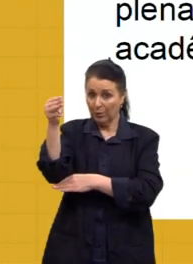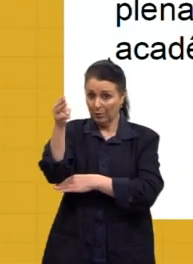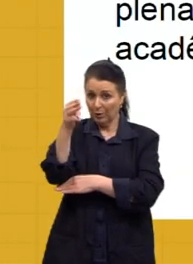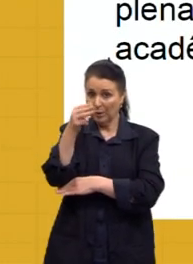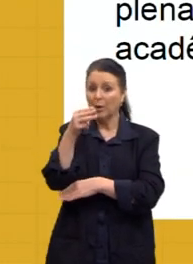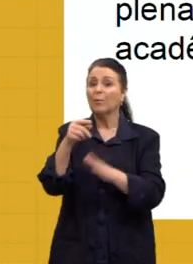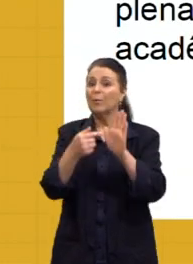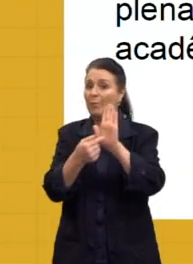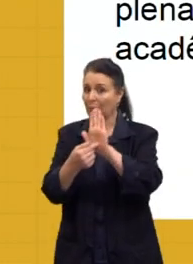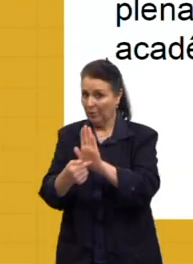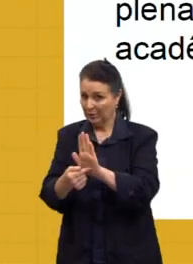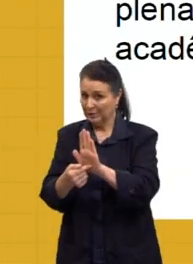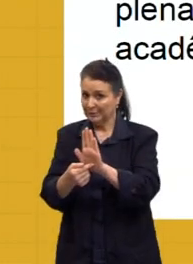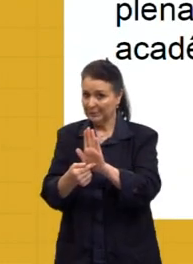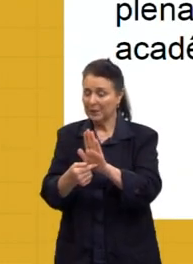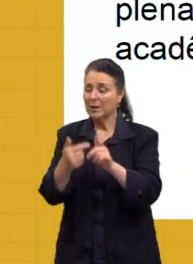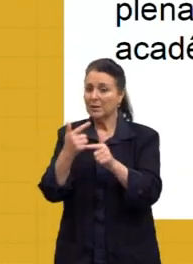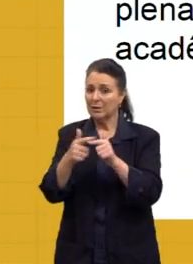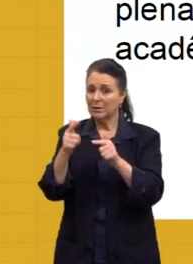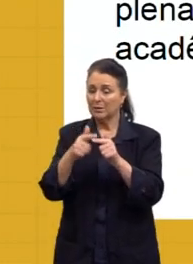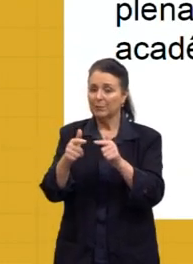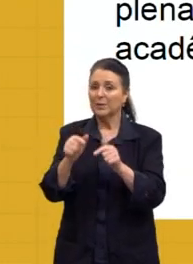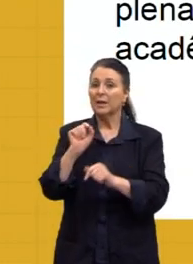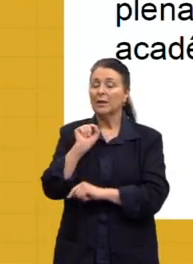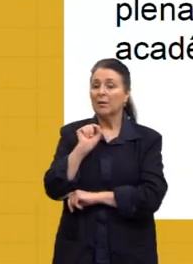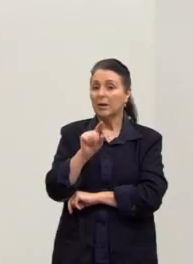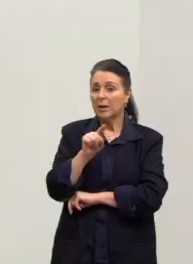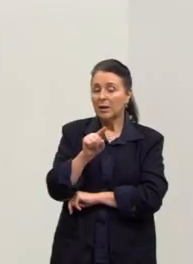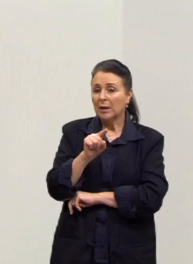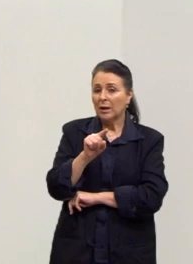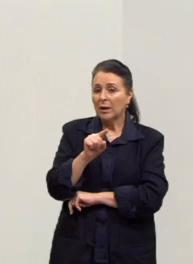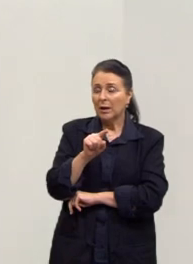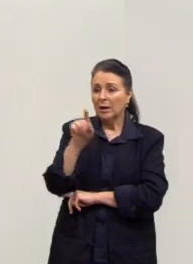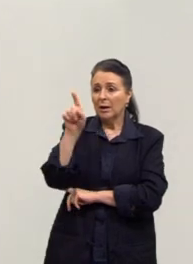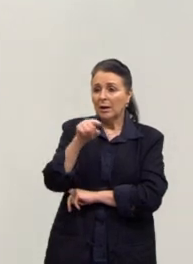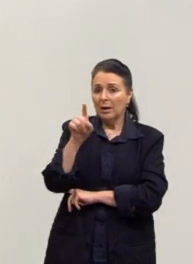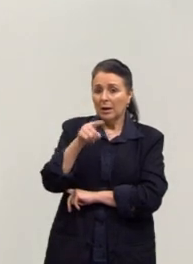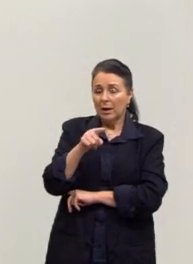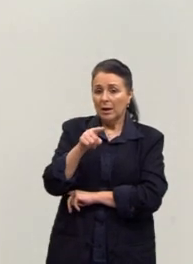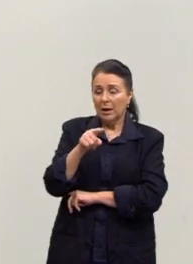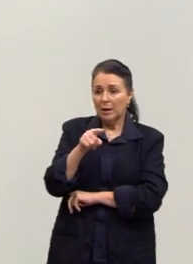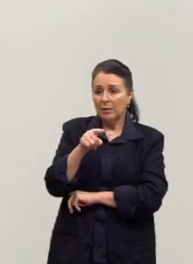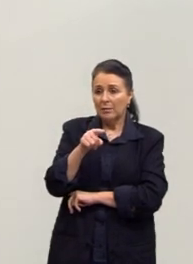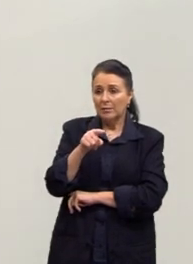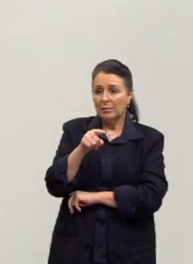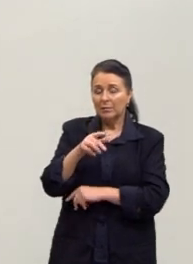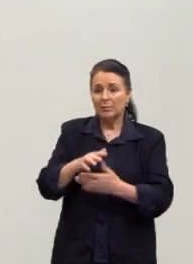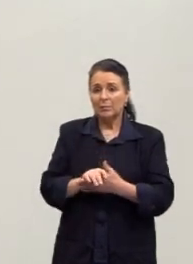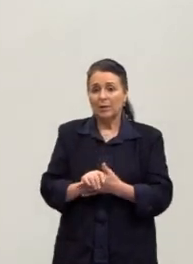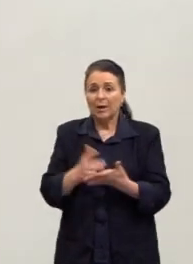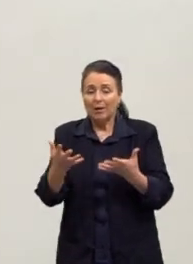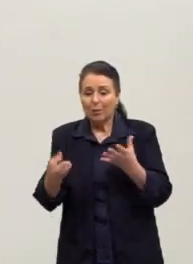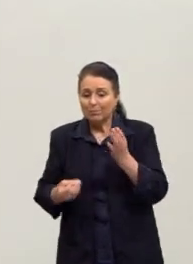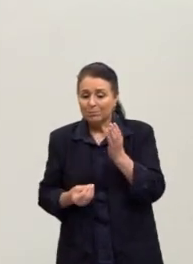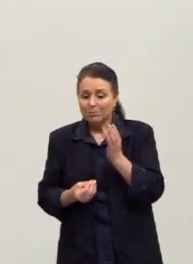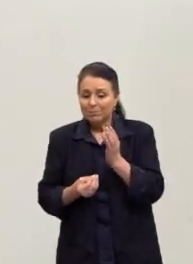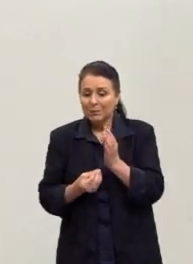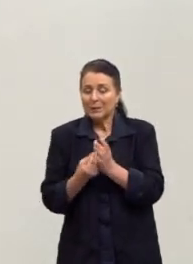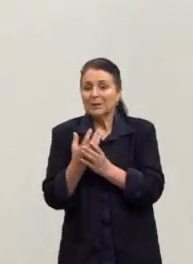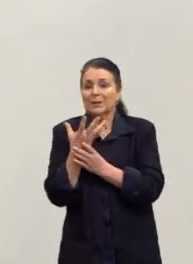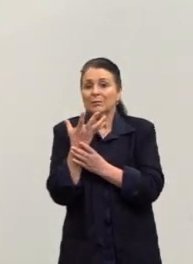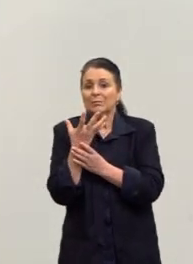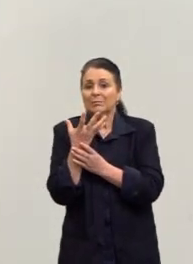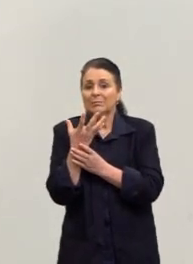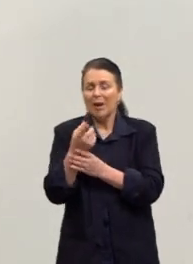crítica também. Isso, o Manuel Bandeira, então, ele é o grande mentor, vamos dizer assim.